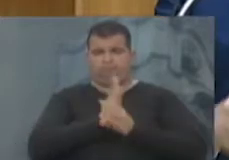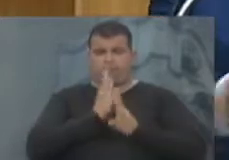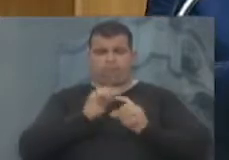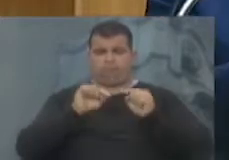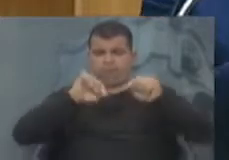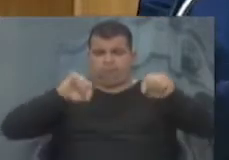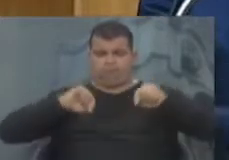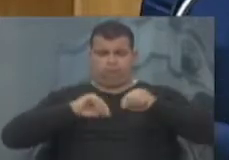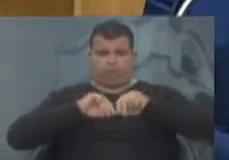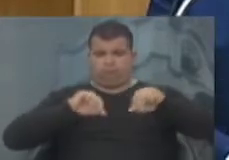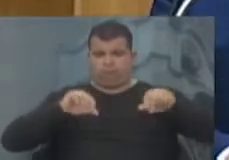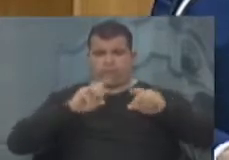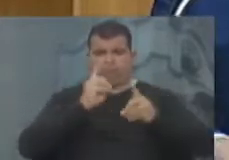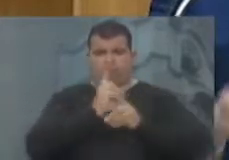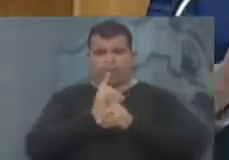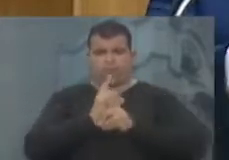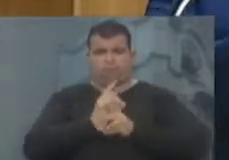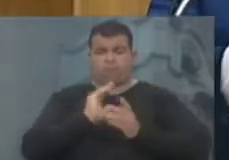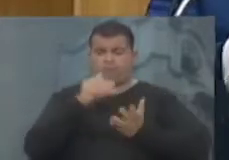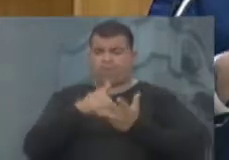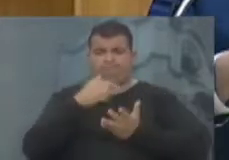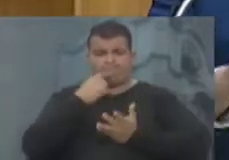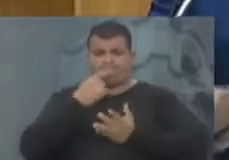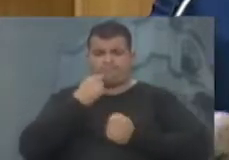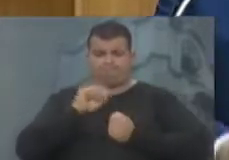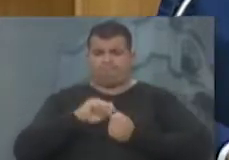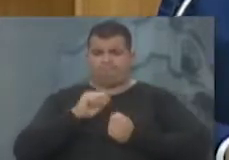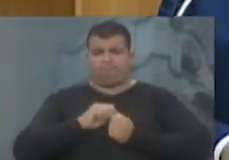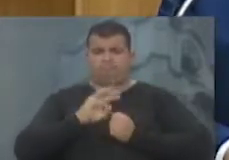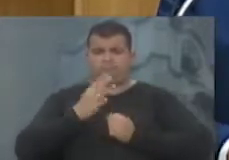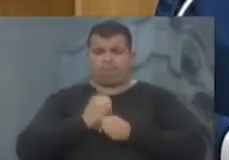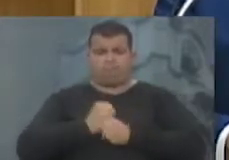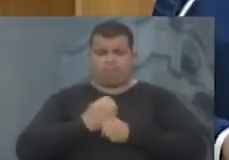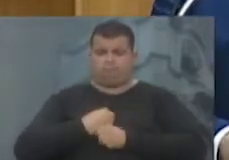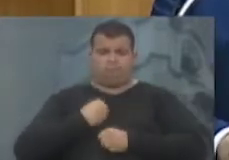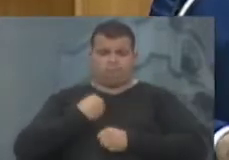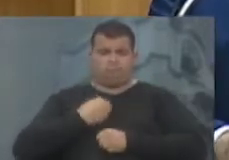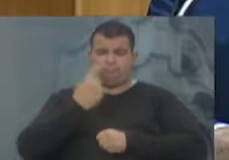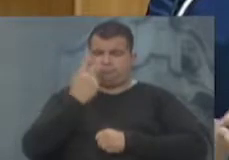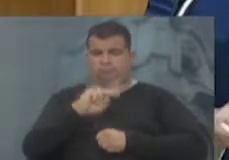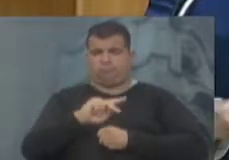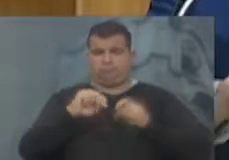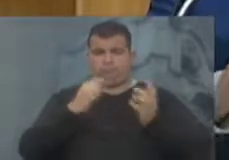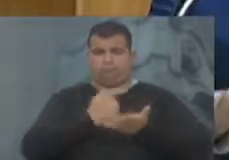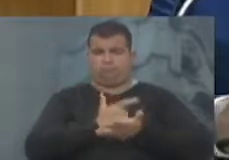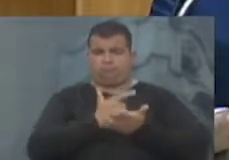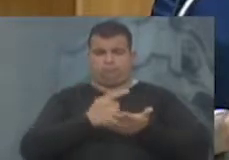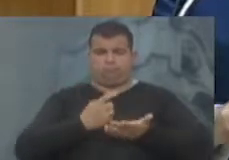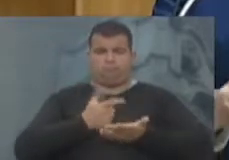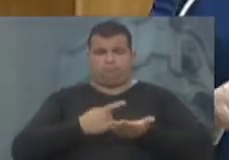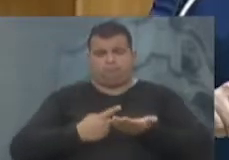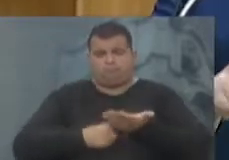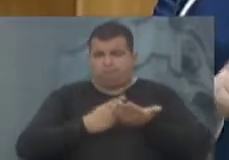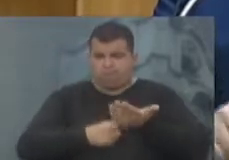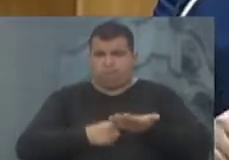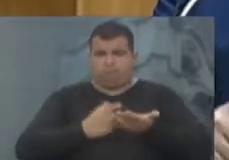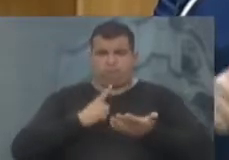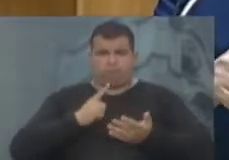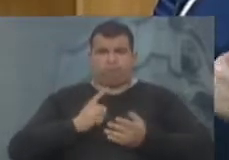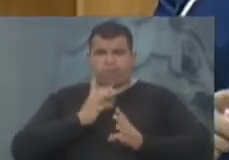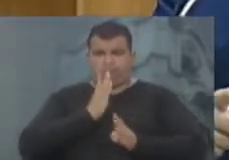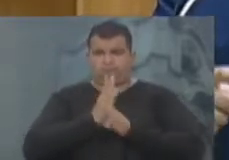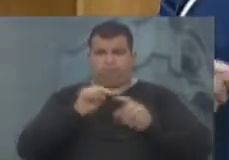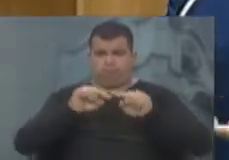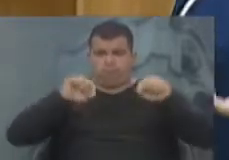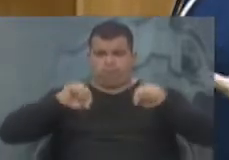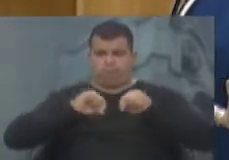terreno, o que até então não havia sido feito em três anos de vigência desse convênio. Identificar um terreno e conseguir a